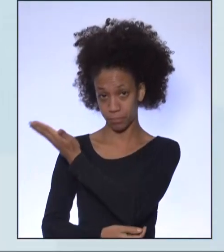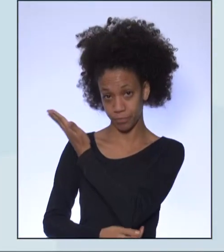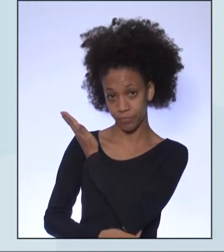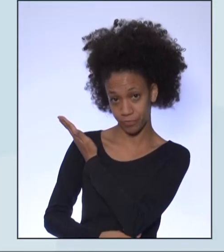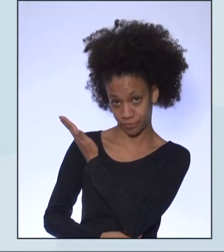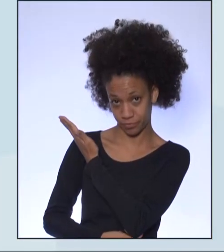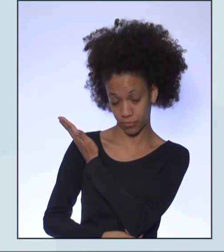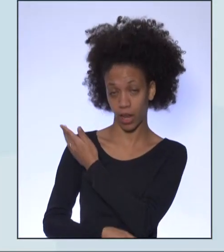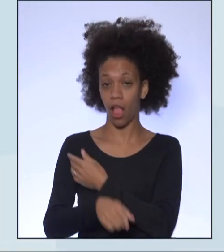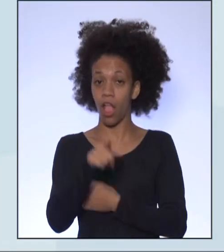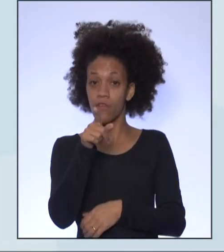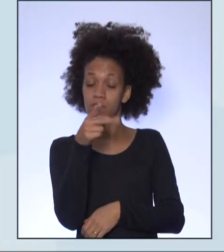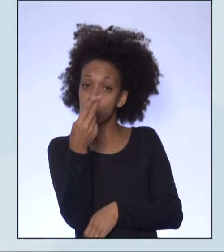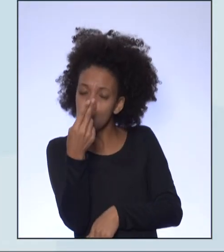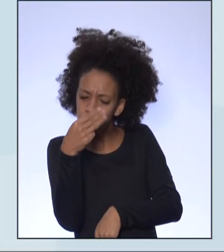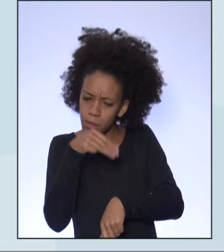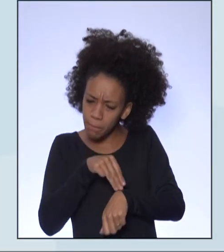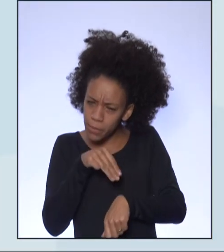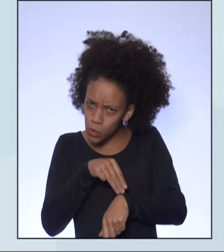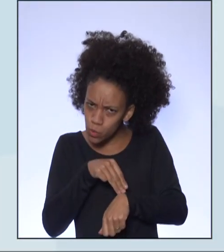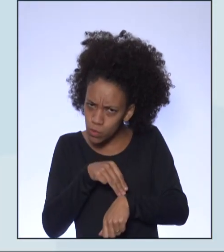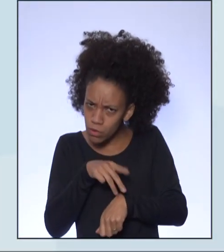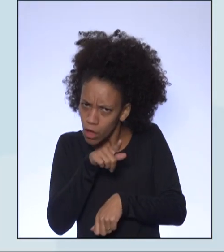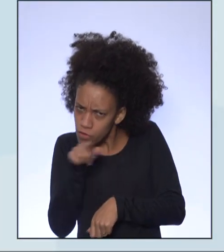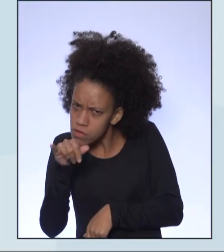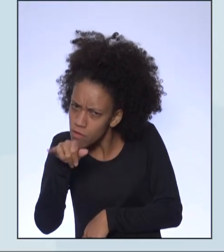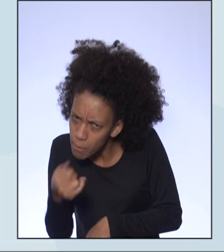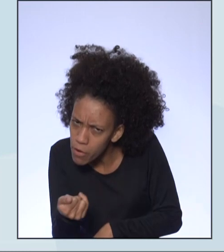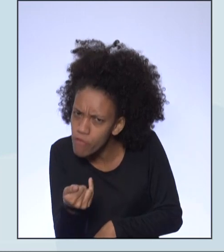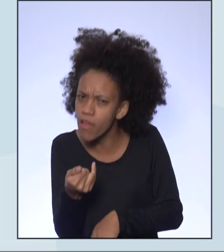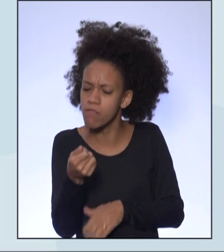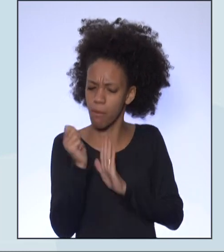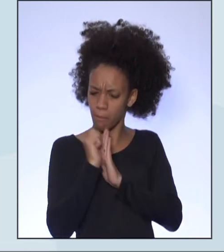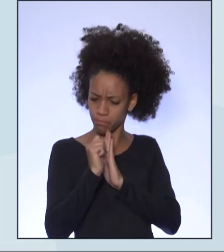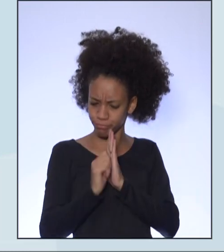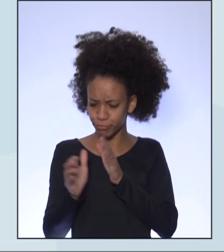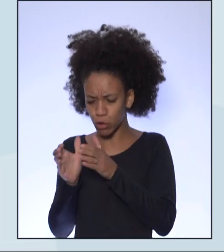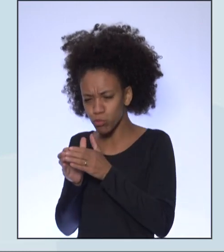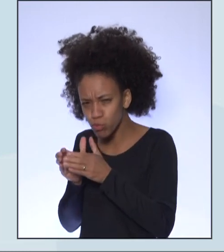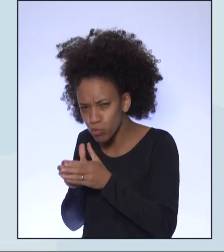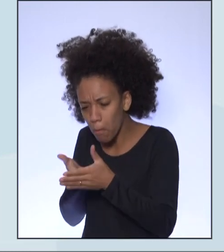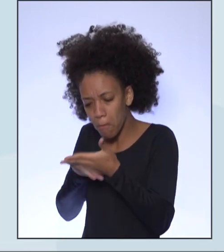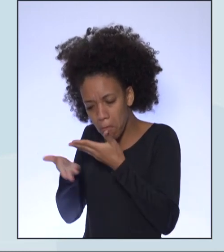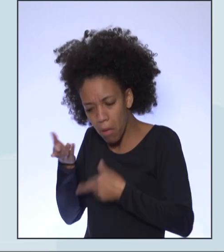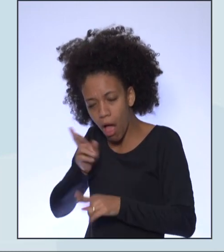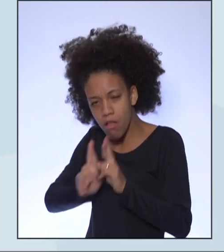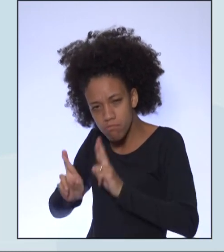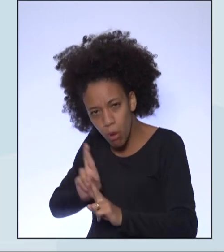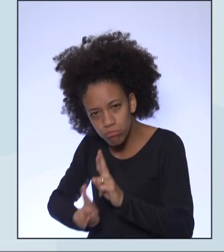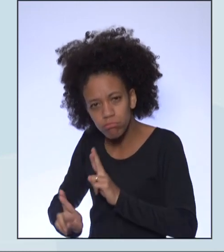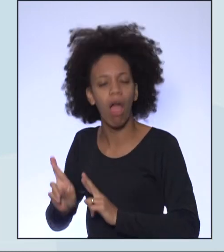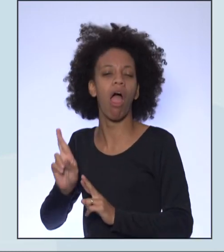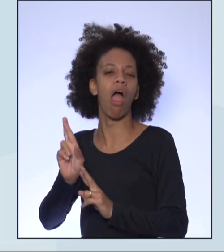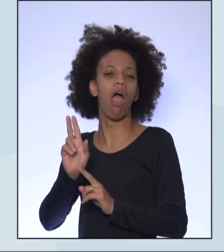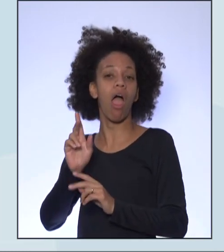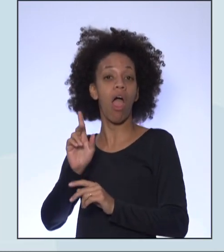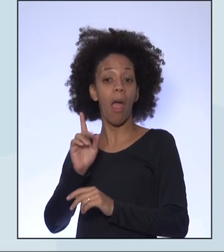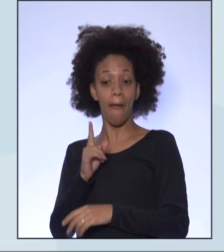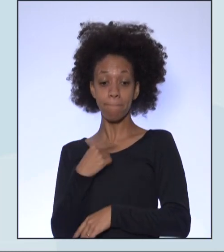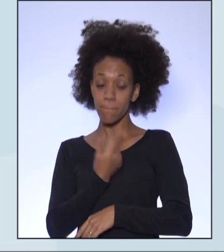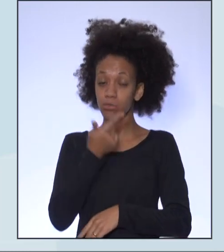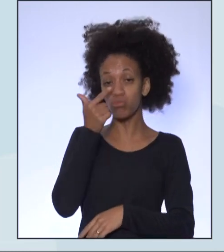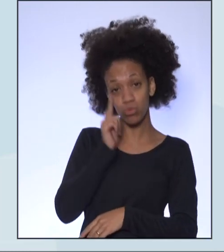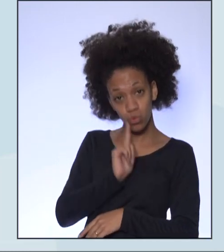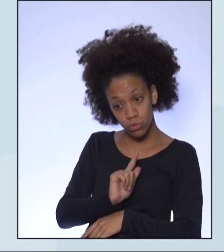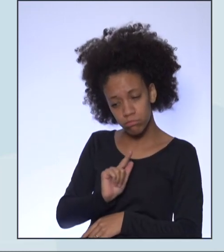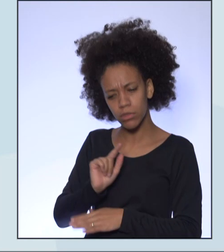dois minutinhos. Aproveita esse momento para registrar lá no chat as suas respostas, para que a gente consiga